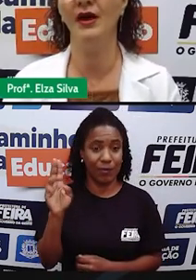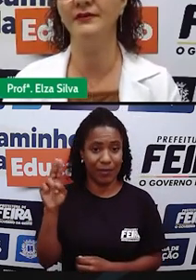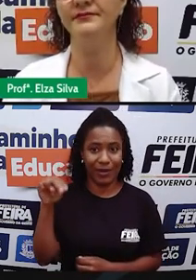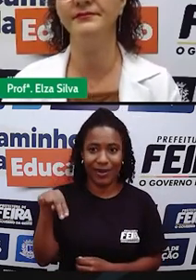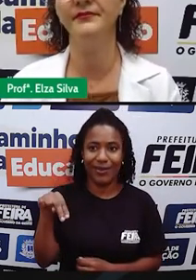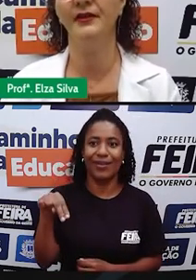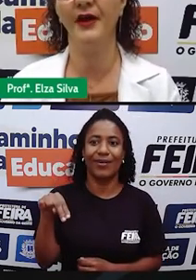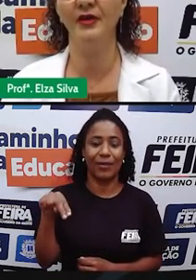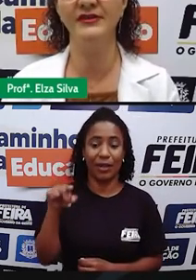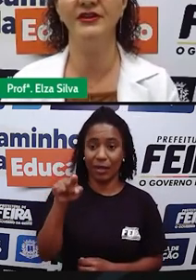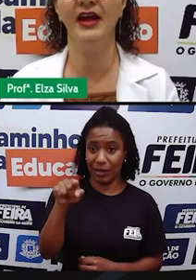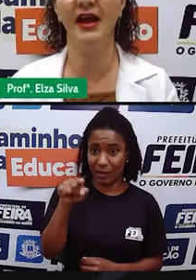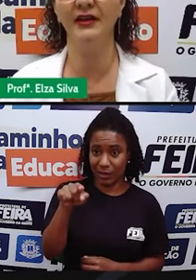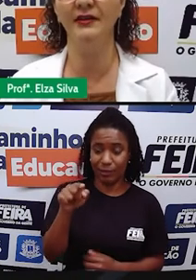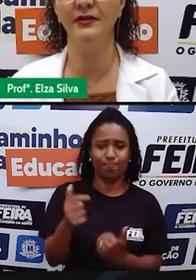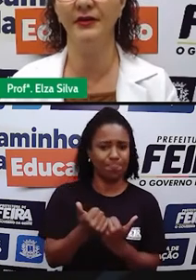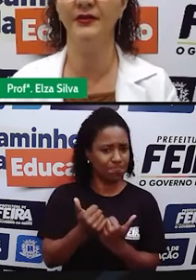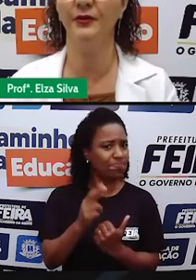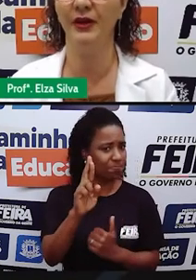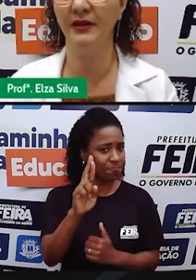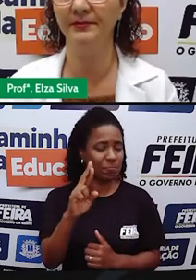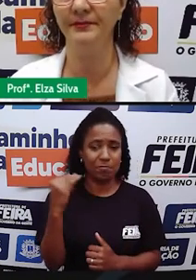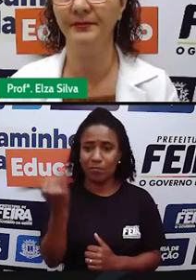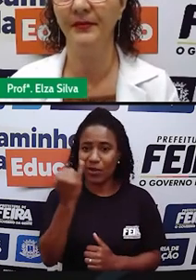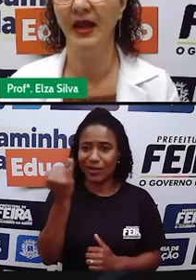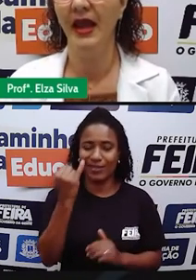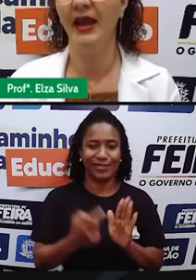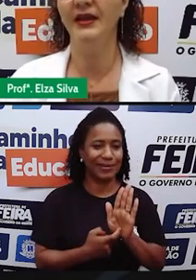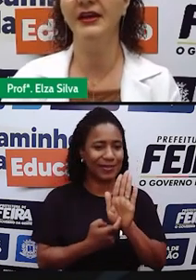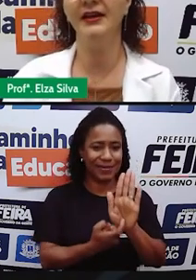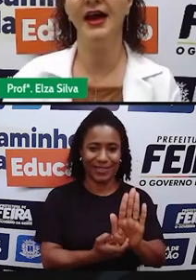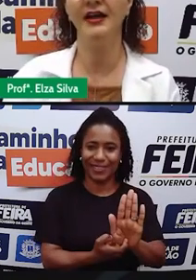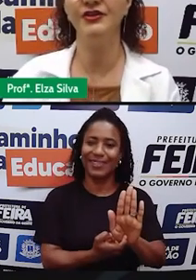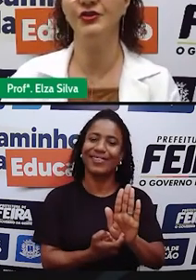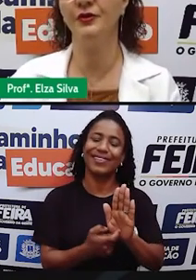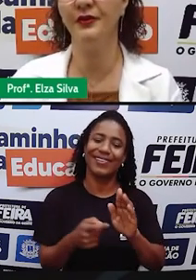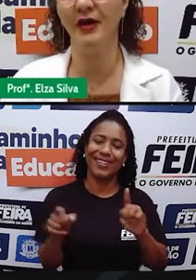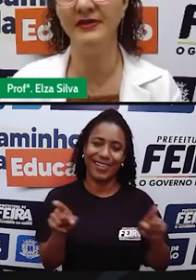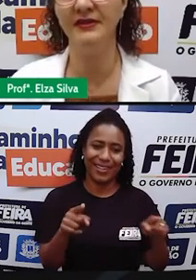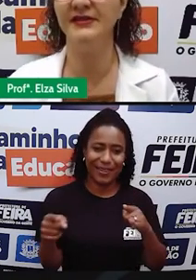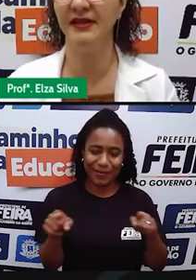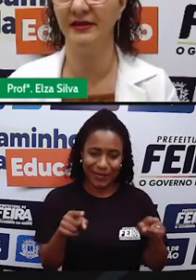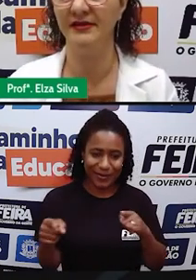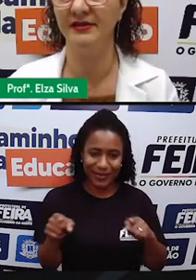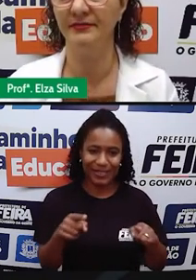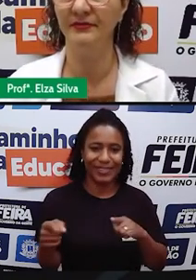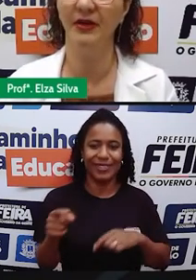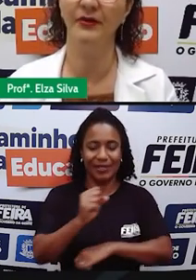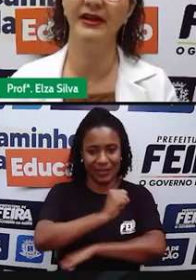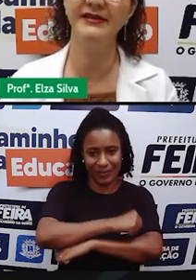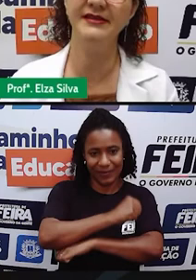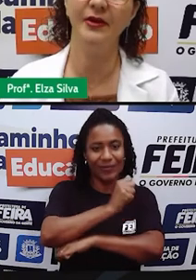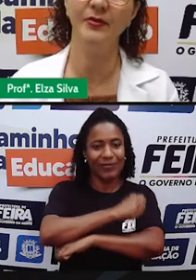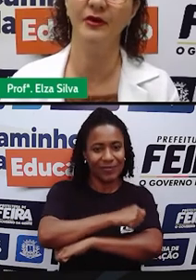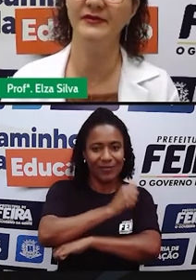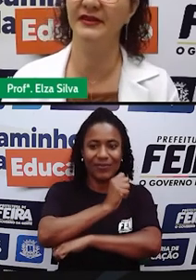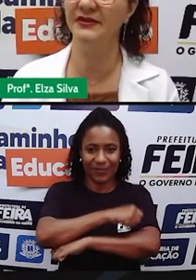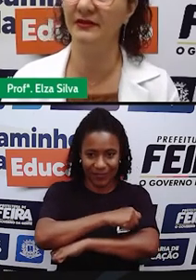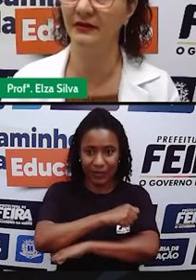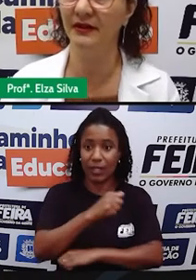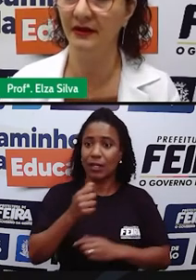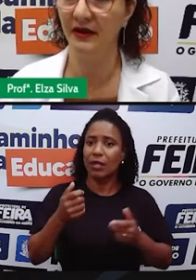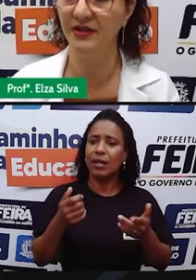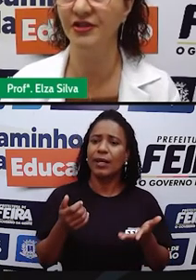one thousand nine thirty three and he died two thousand six. Então, ele nasceu em